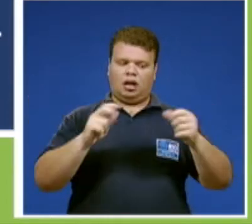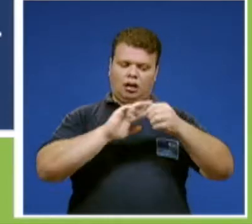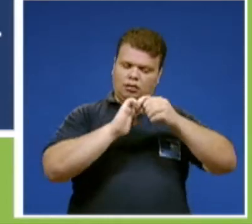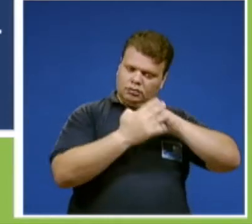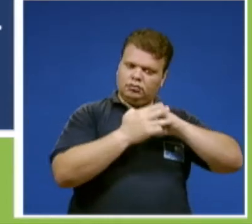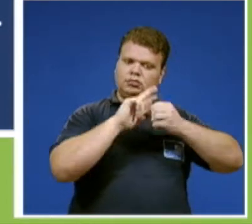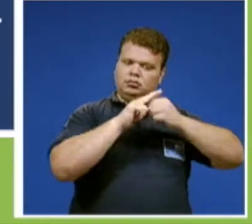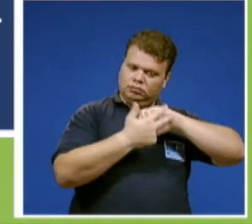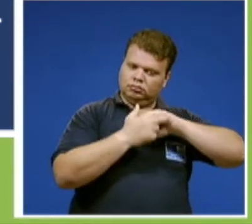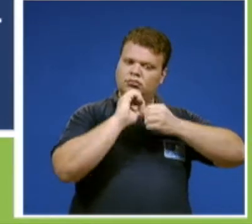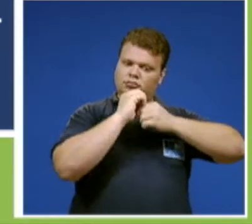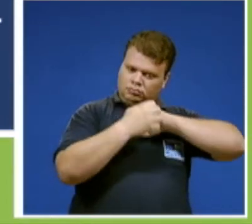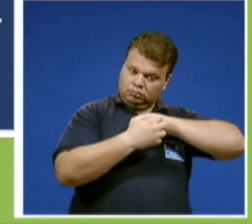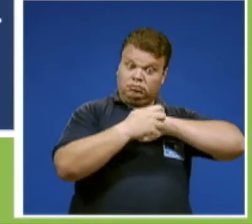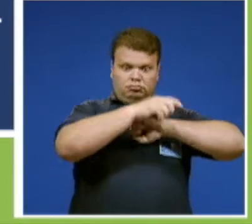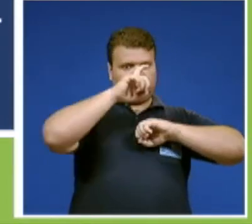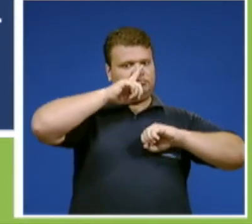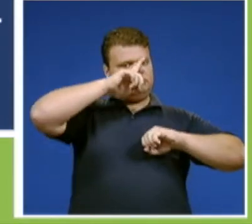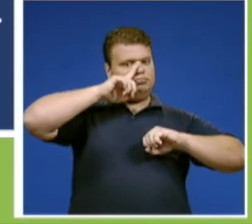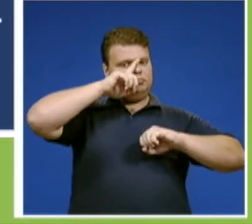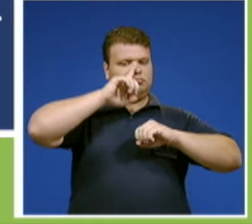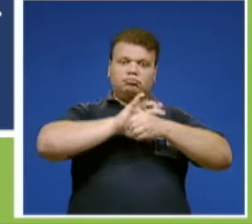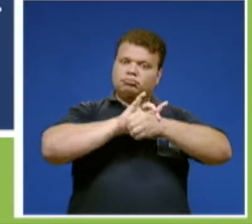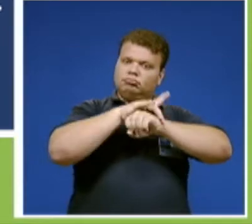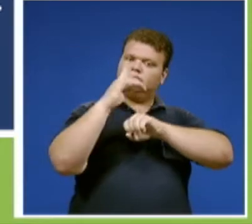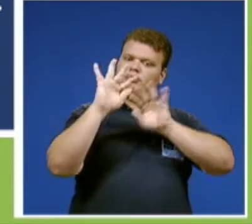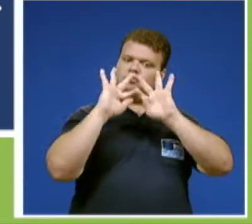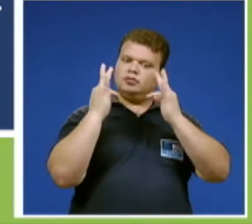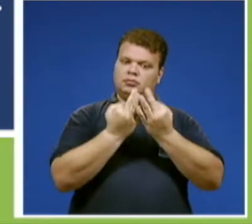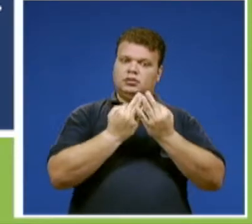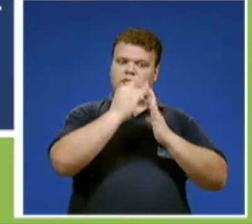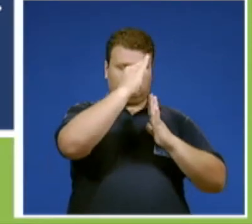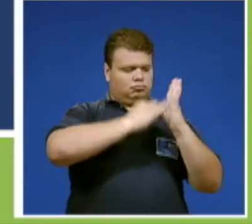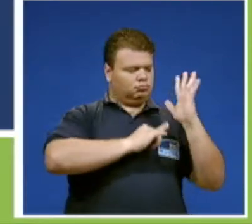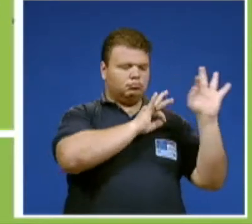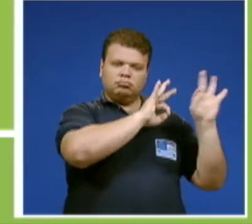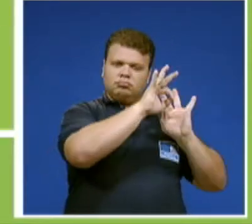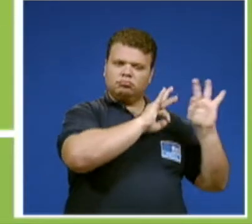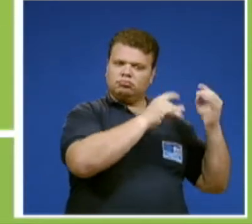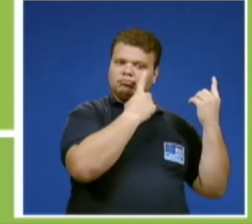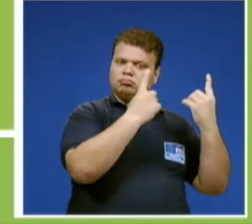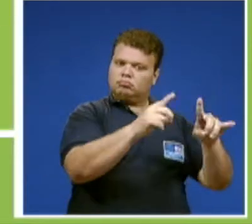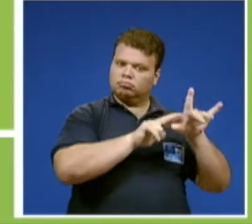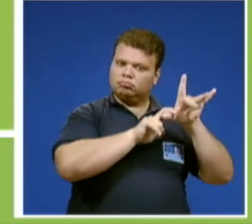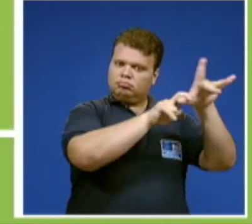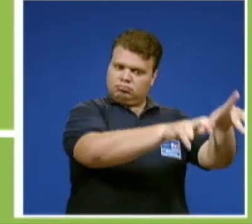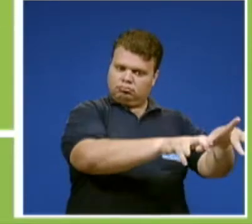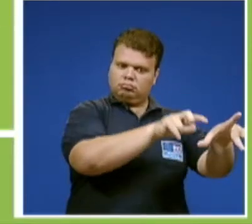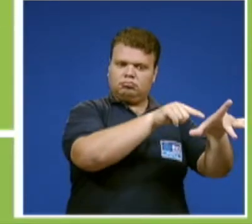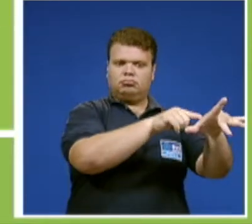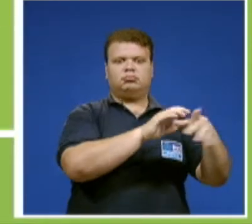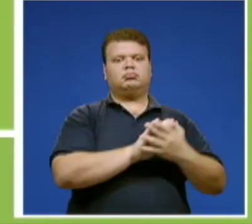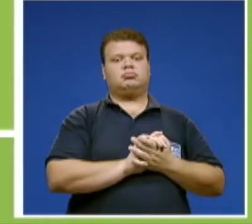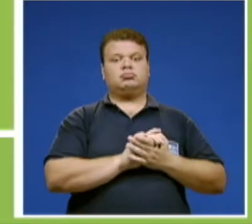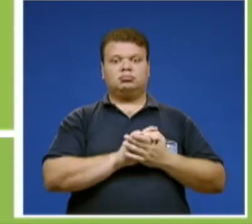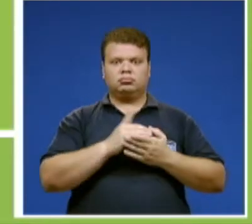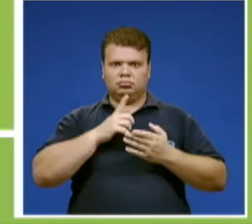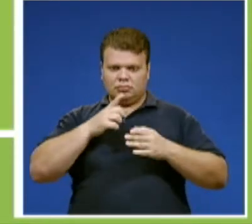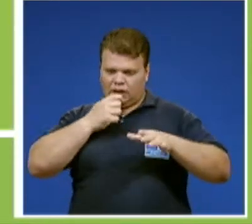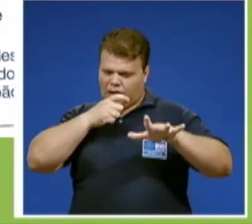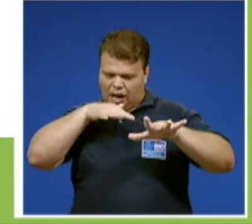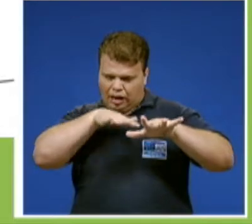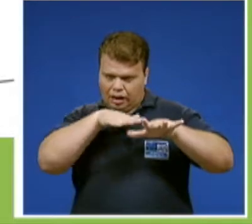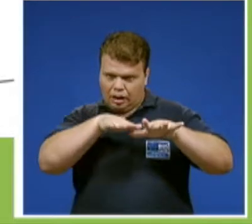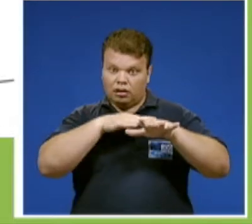diferença. Dengue, zika e chikungunya são doenças graves. Proteja sua família. Faça uma lista das suas ações contra o Aedes.